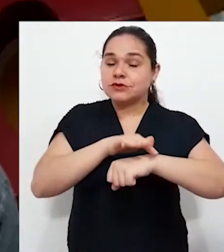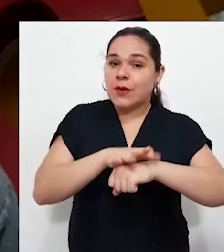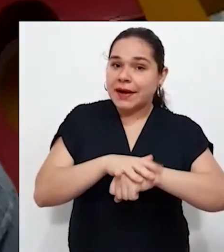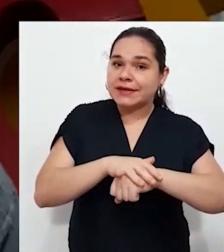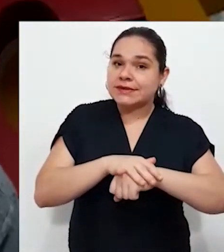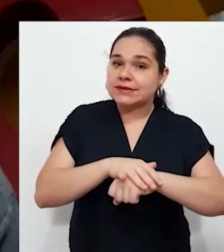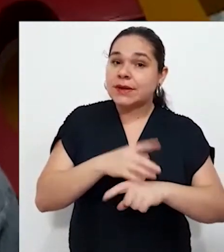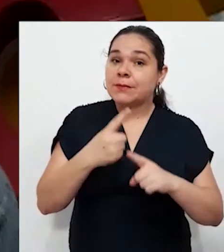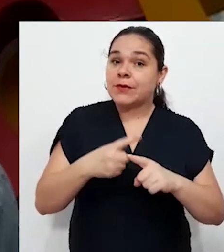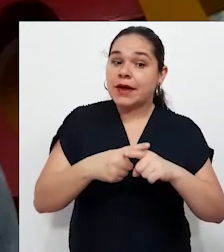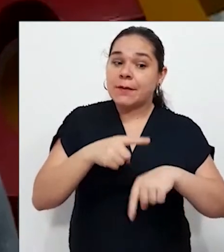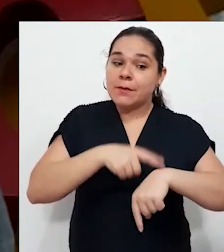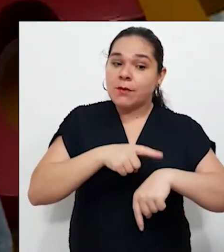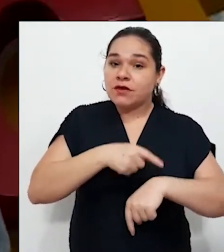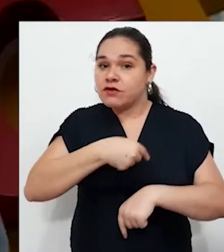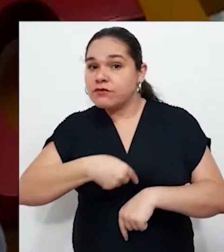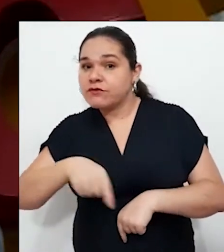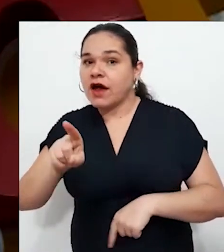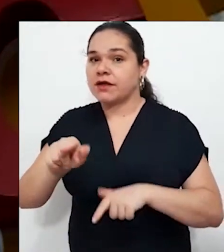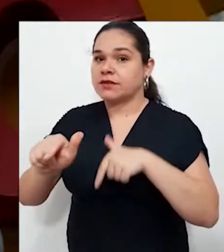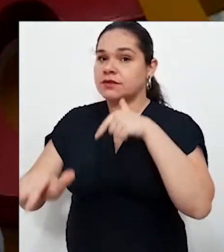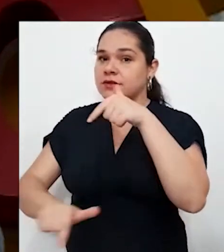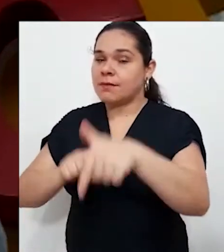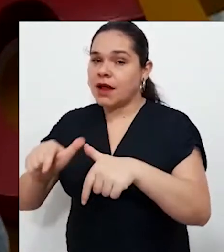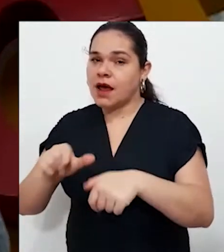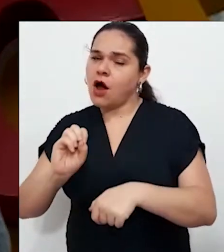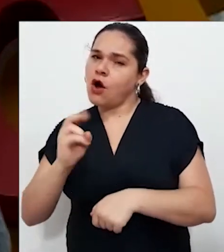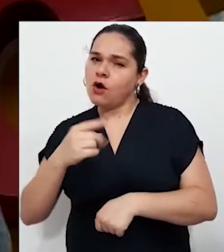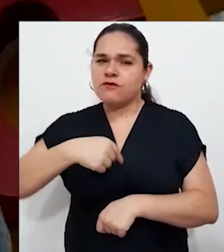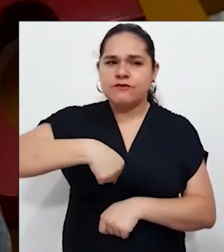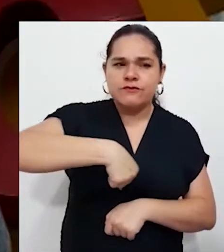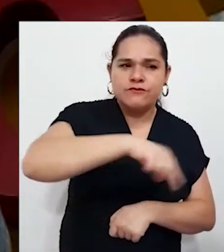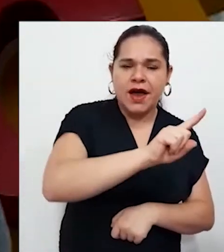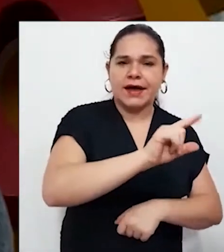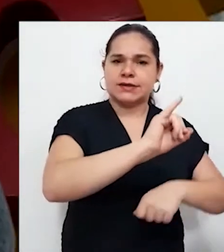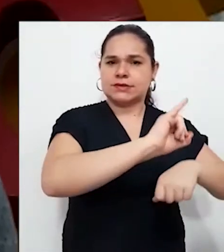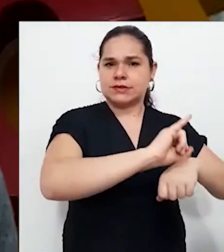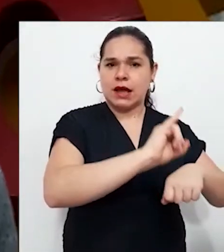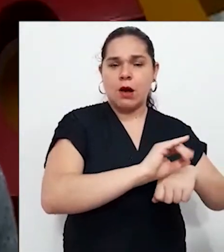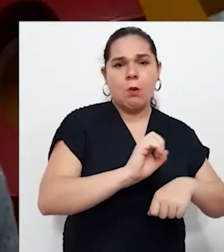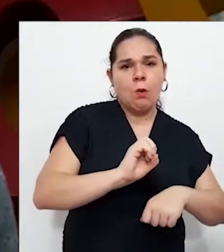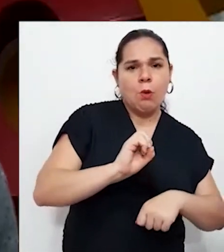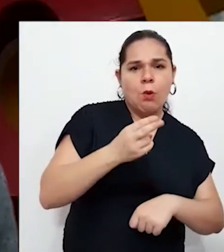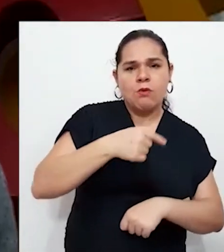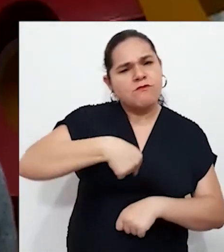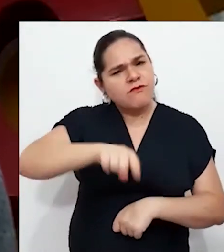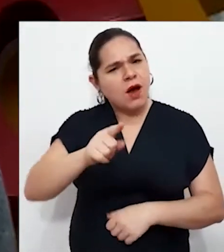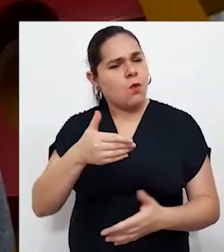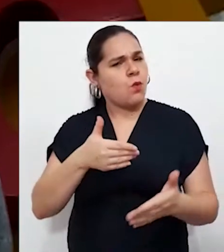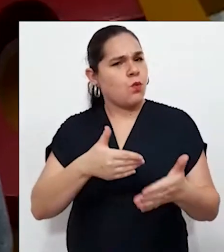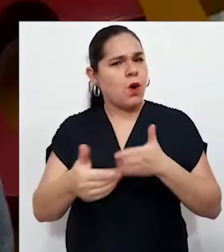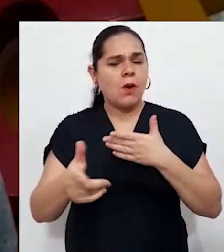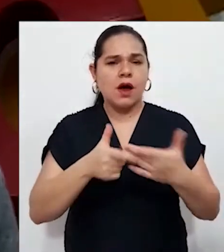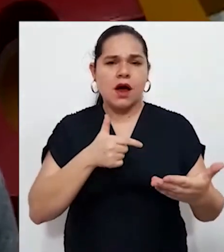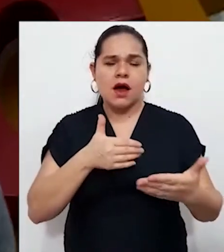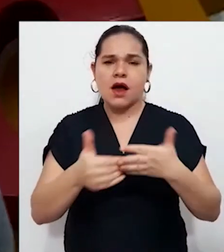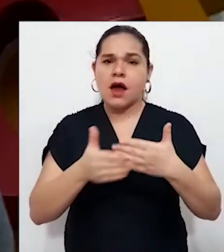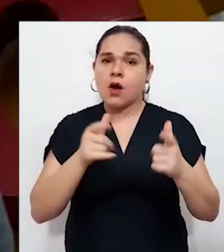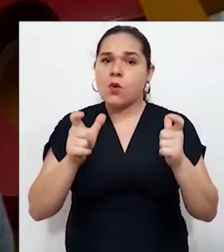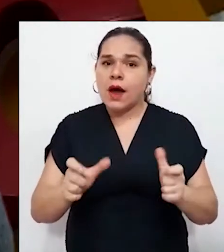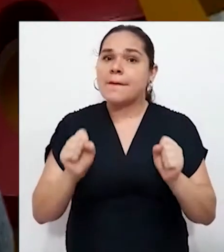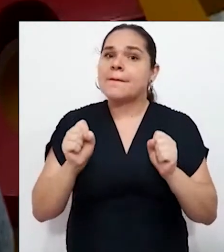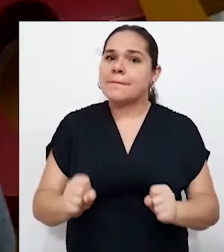para o centro da cidade ou no deslocamento qualquer que ele fizer. Precisamos denunciar esse